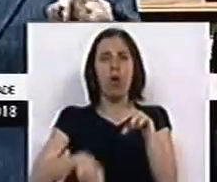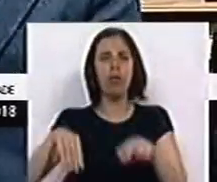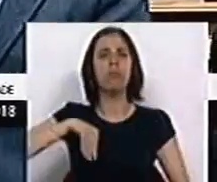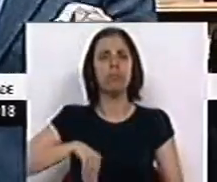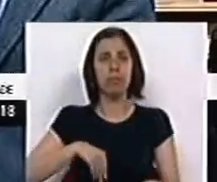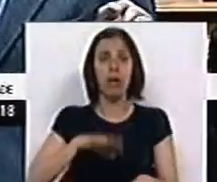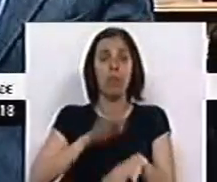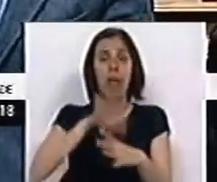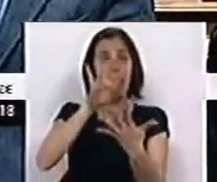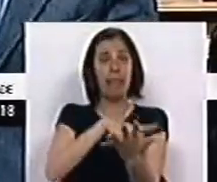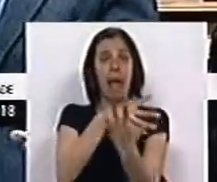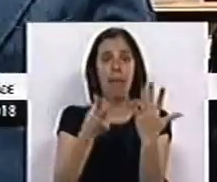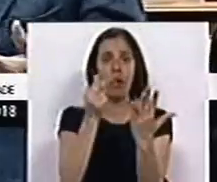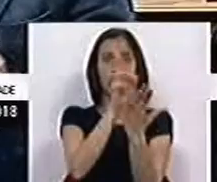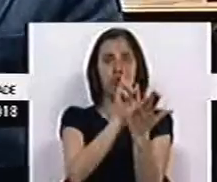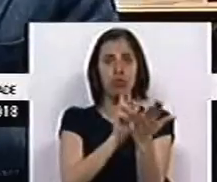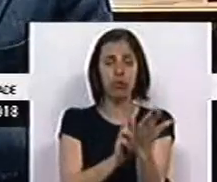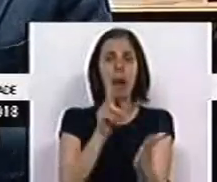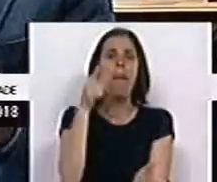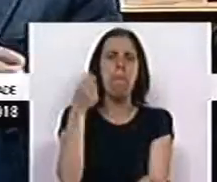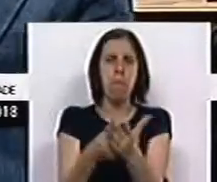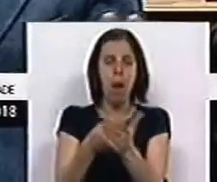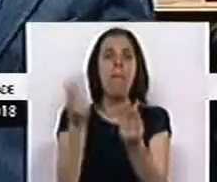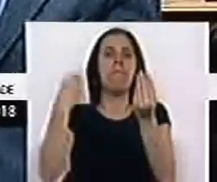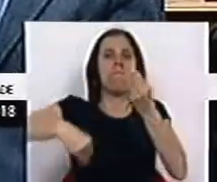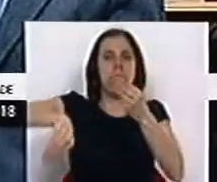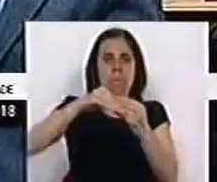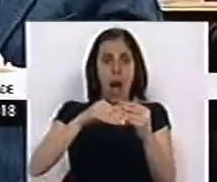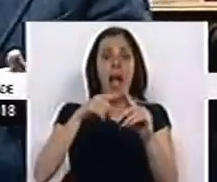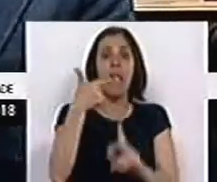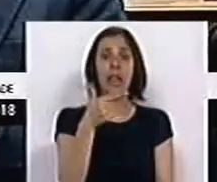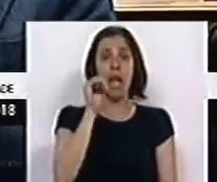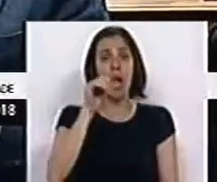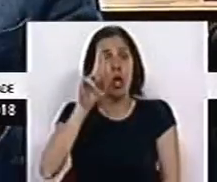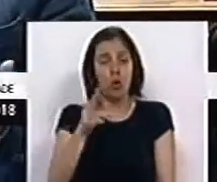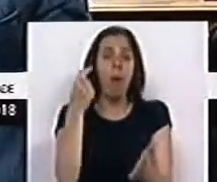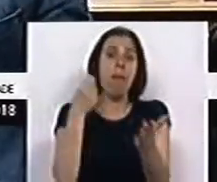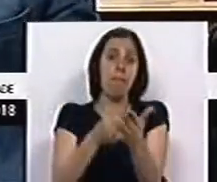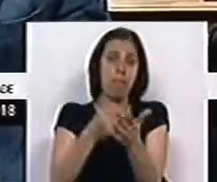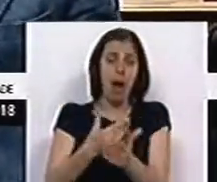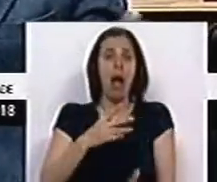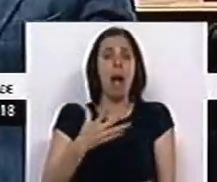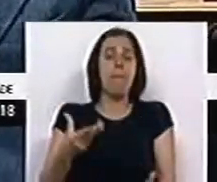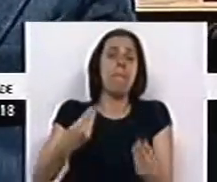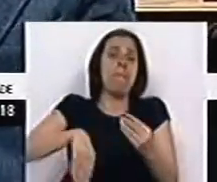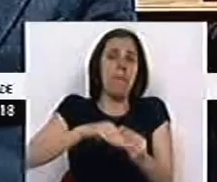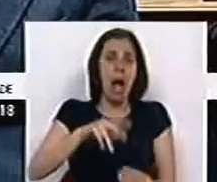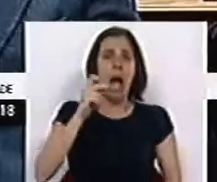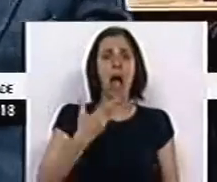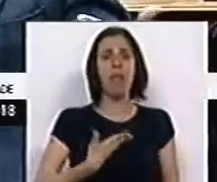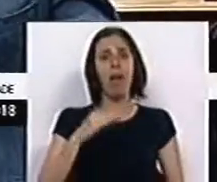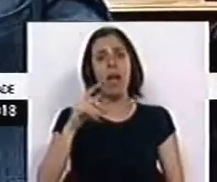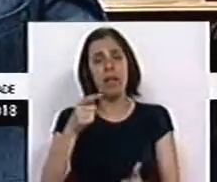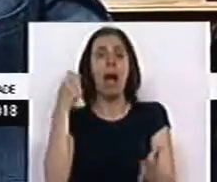salariais para essa tabela salarial, pagarão ainda mais a TSE, pagarão ainda mais a TSE,